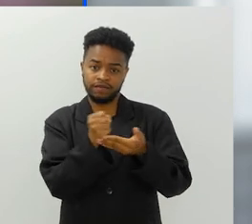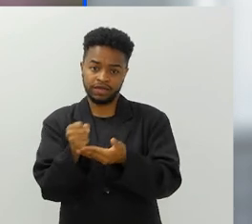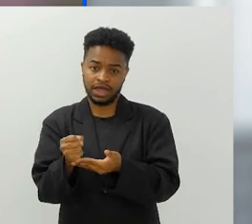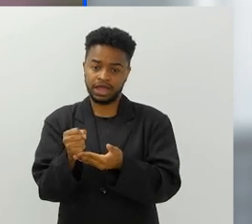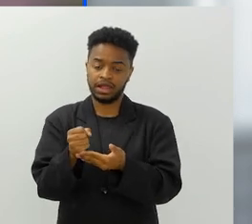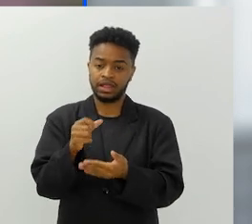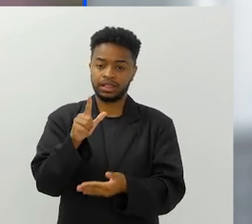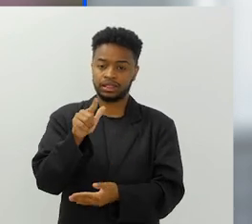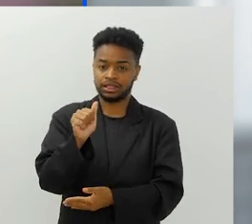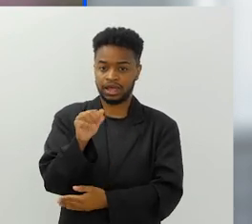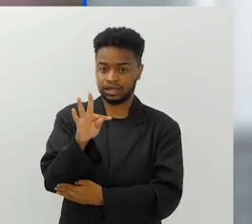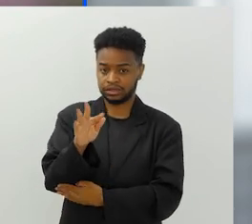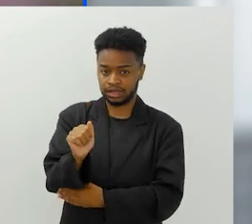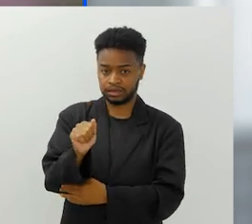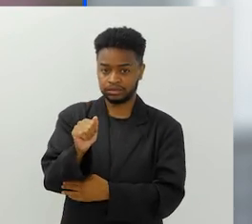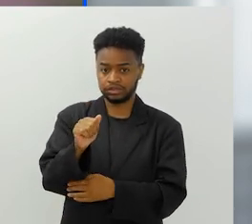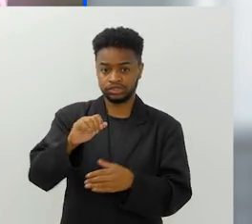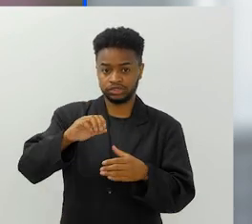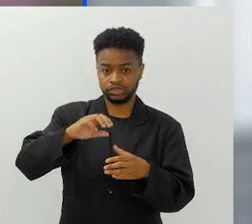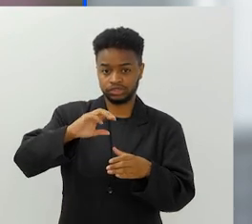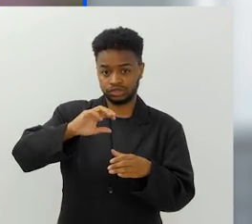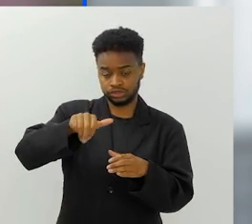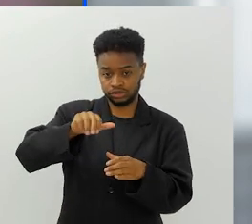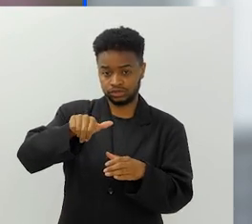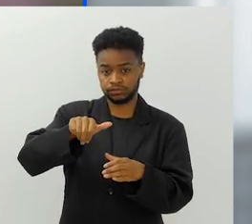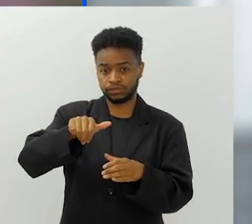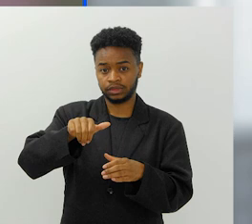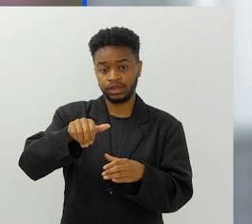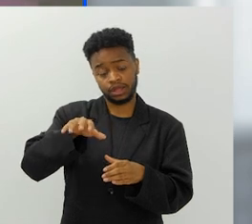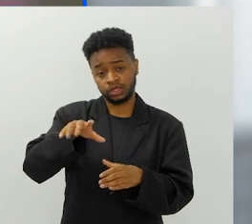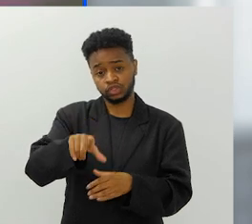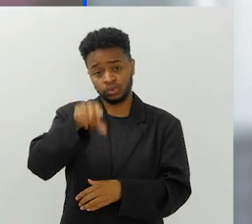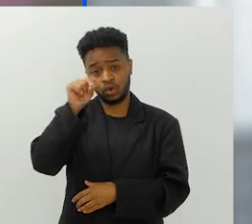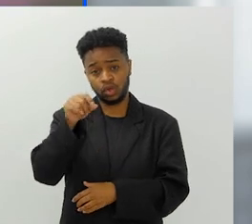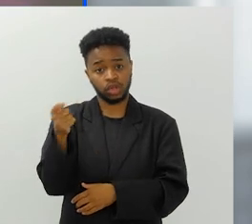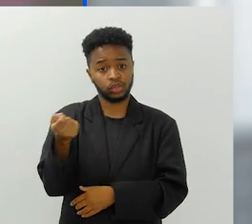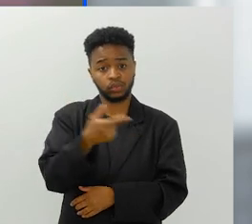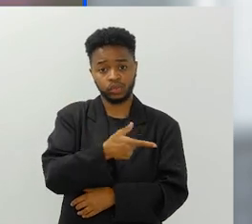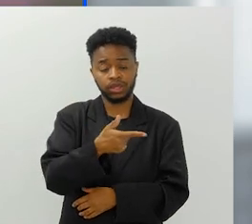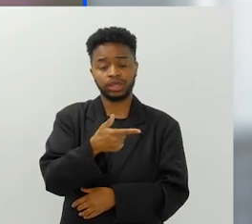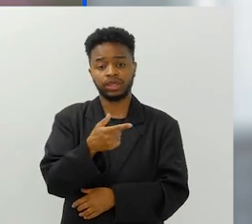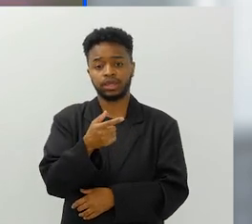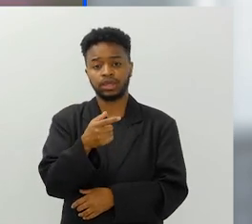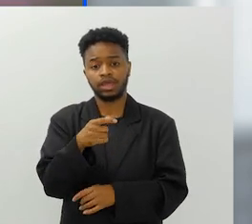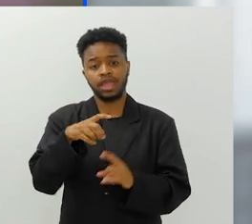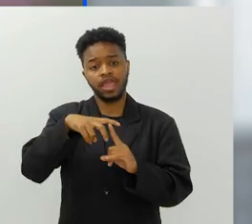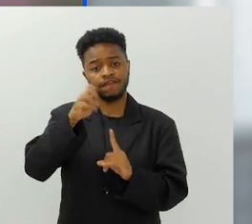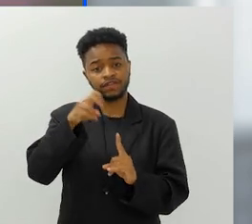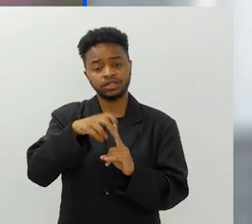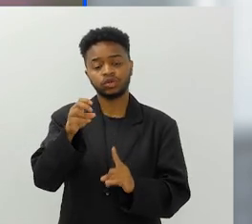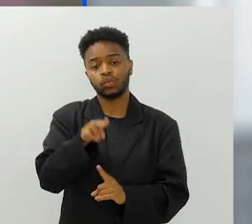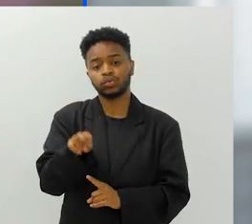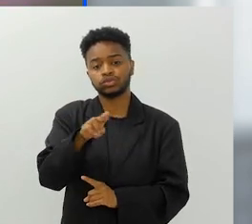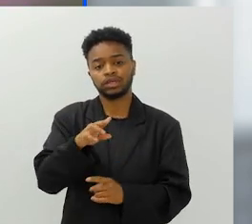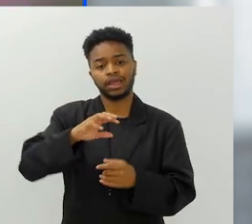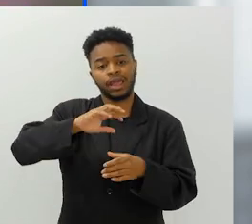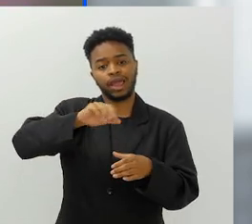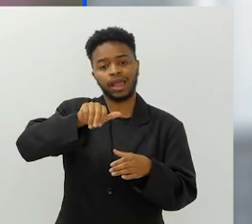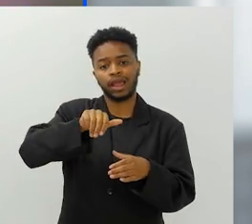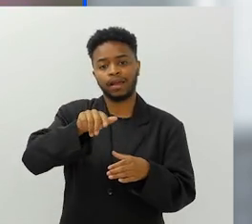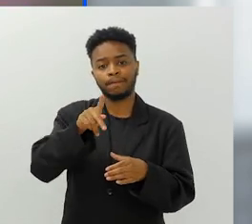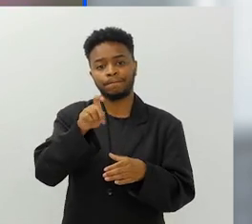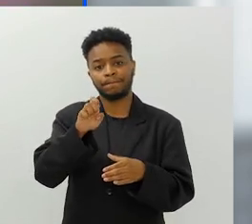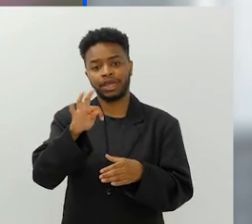refrigerante de alumínio, né? Opte por ela ao invés de levar um refrigerante numa garrafa